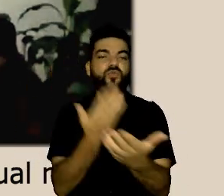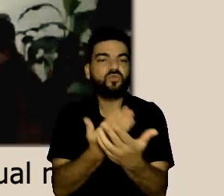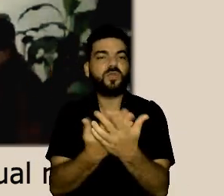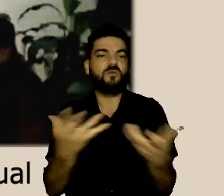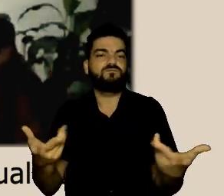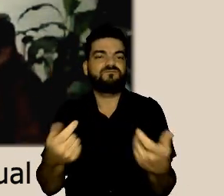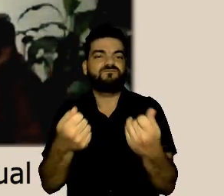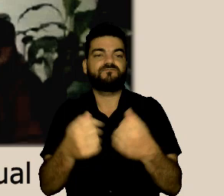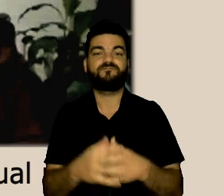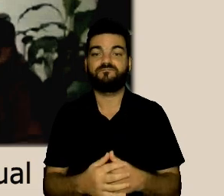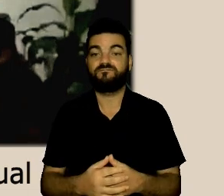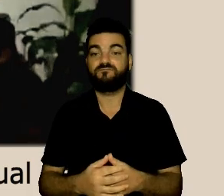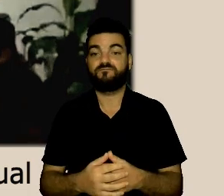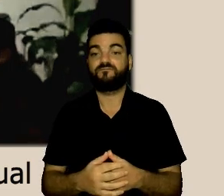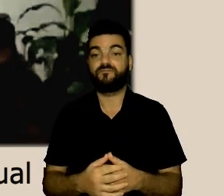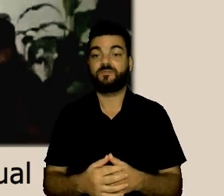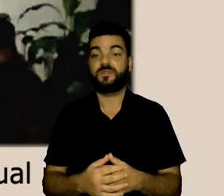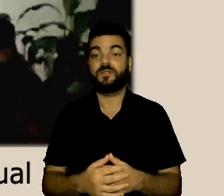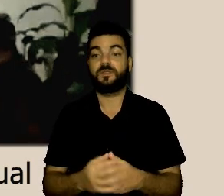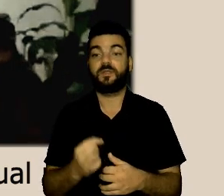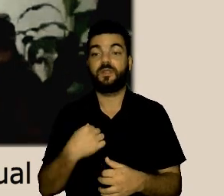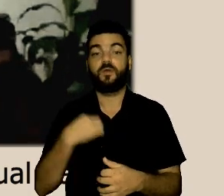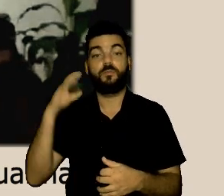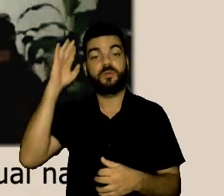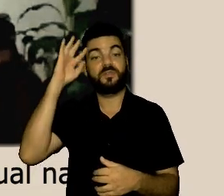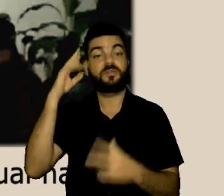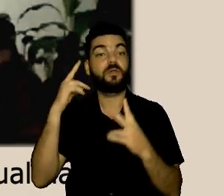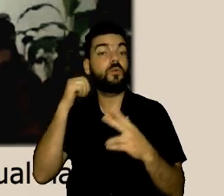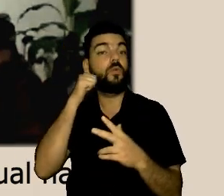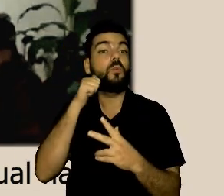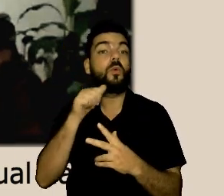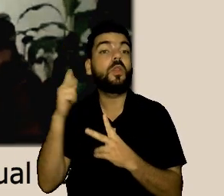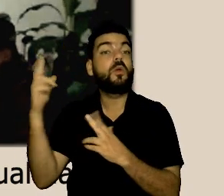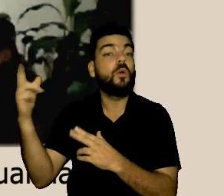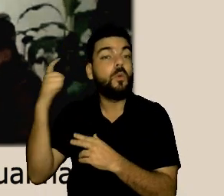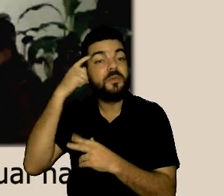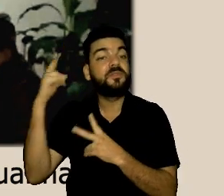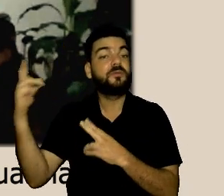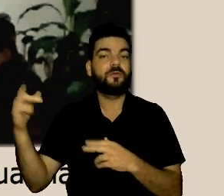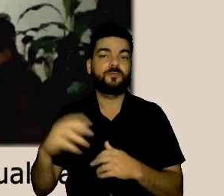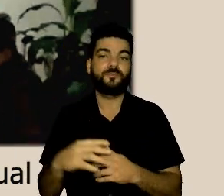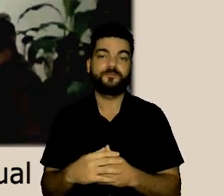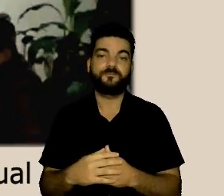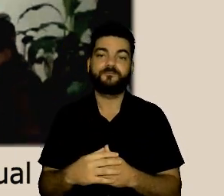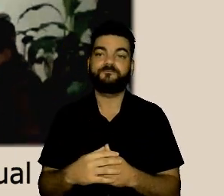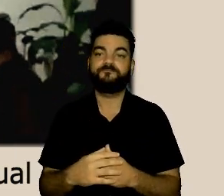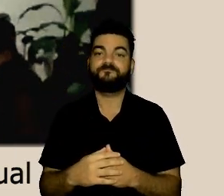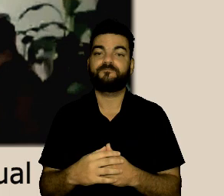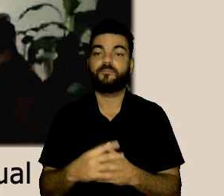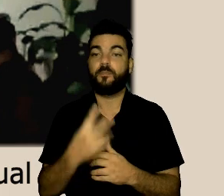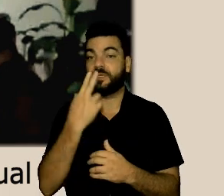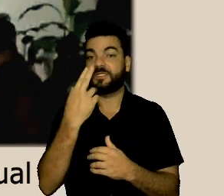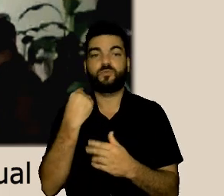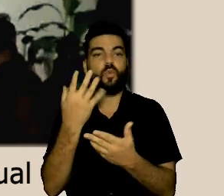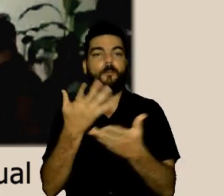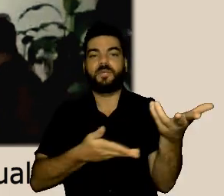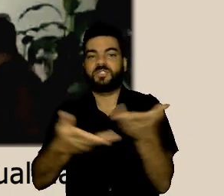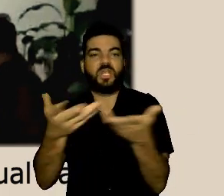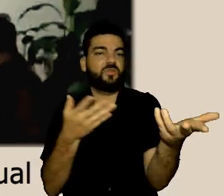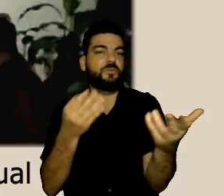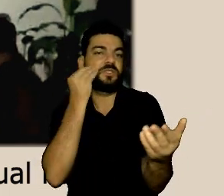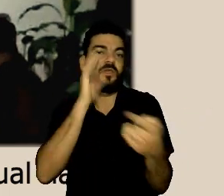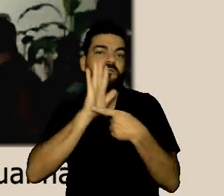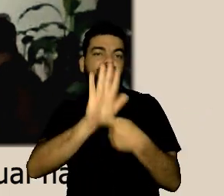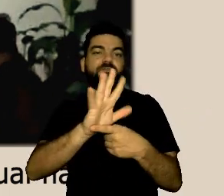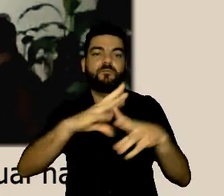servidores que compõem essas comissões e aí uma coisa muito importante que já me vem na cabeça que a a Lebenana falou da